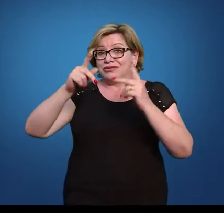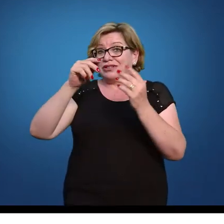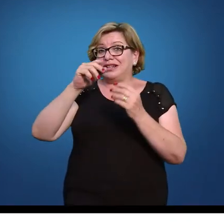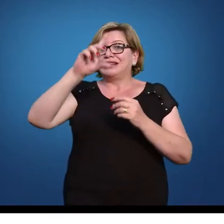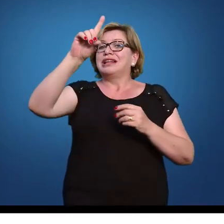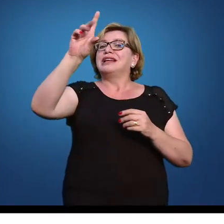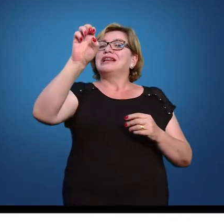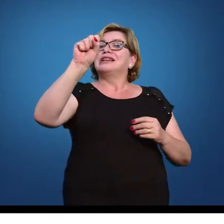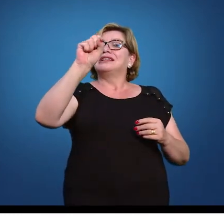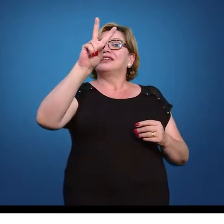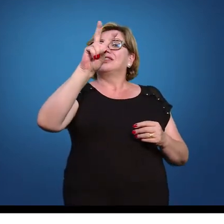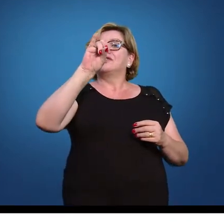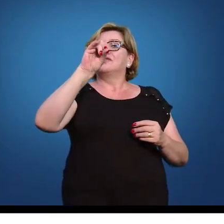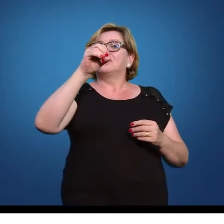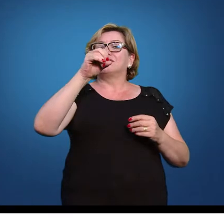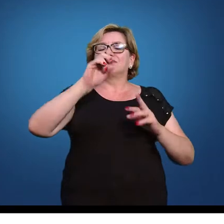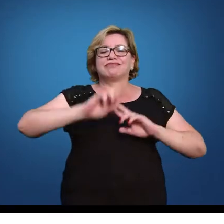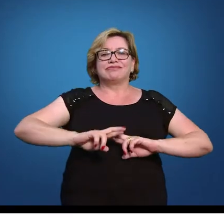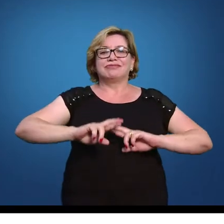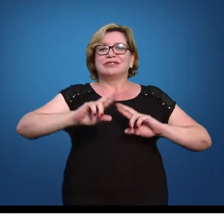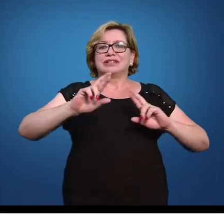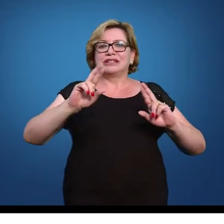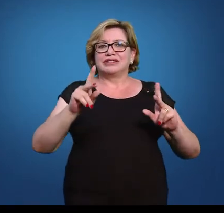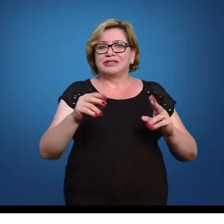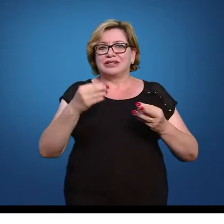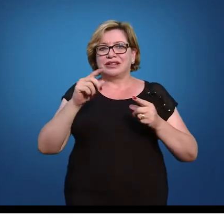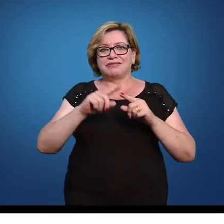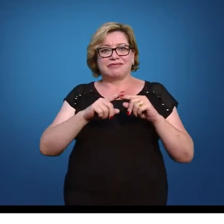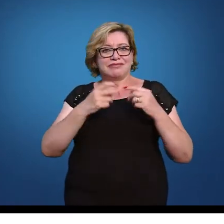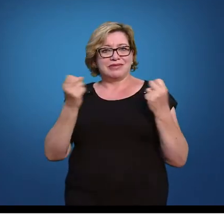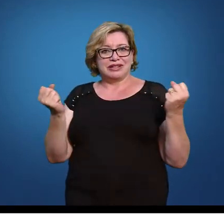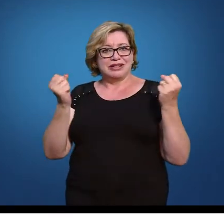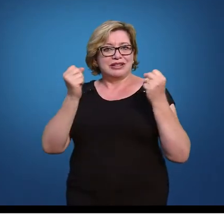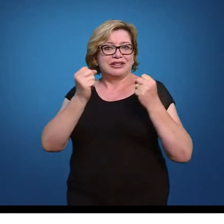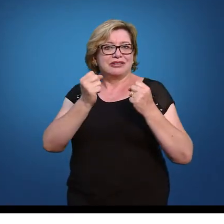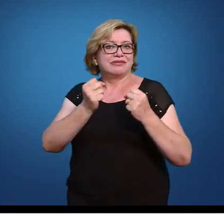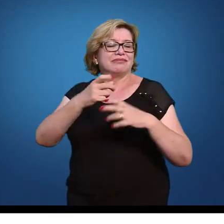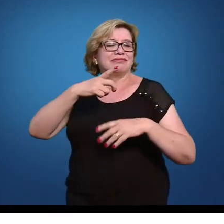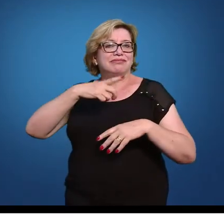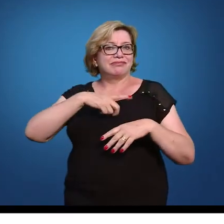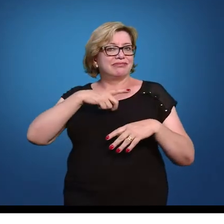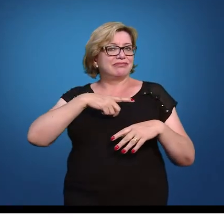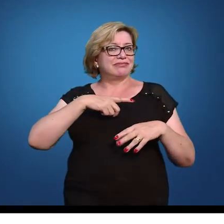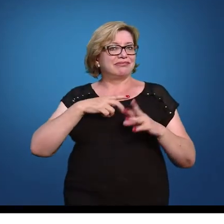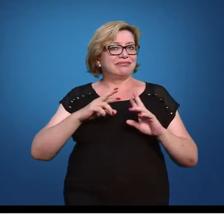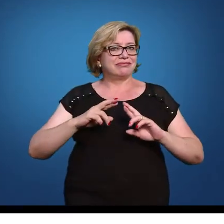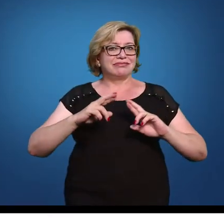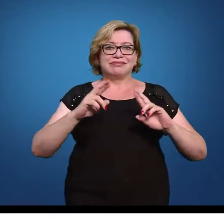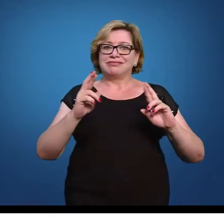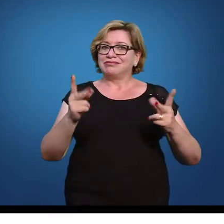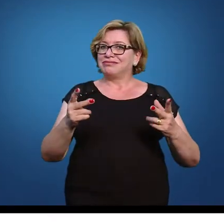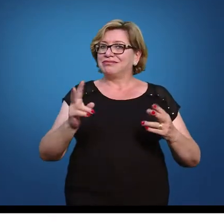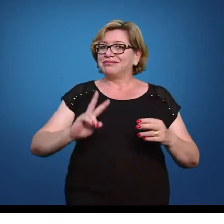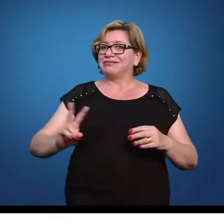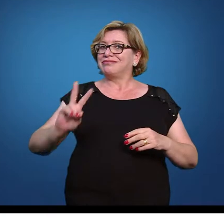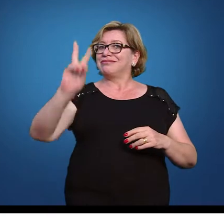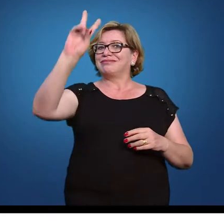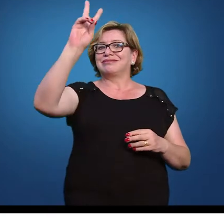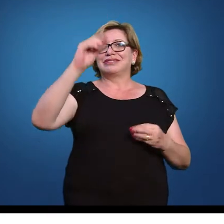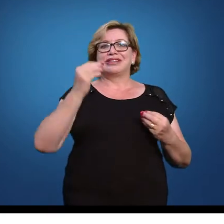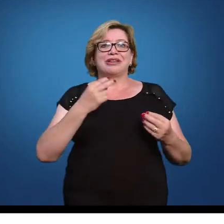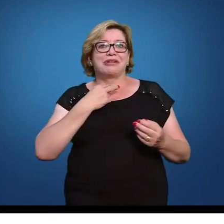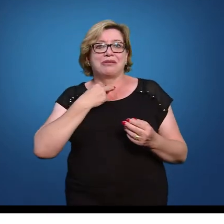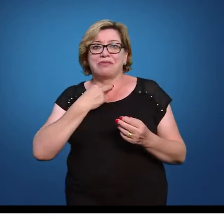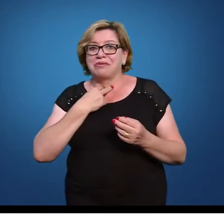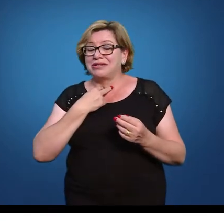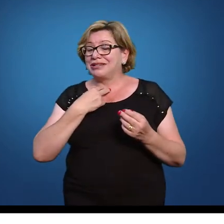elas têm área total 1, elas são simétricas. Só que você pode ter a média e seu padrão dos mais diversos valores. Então, é lógico